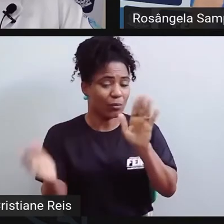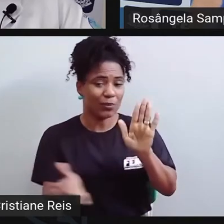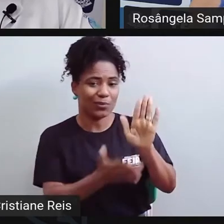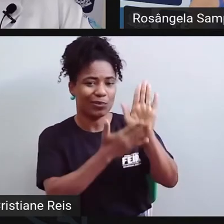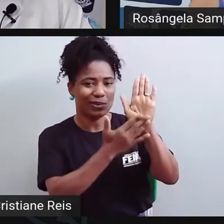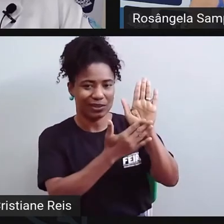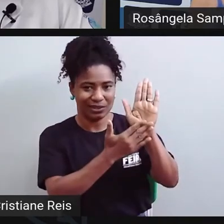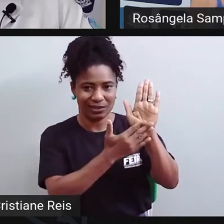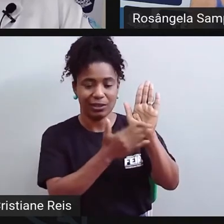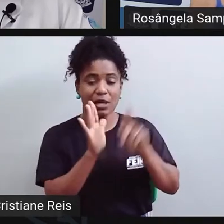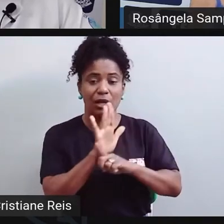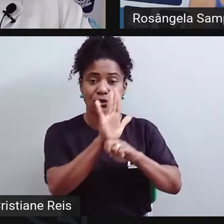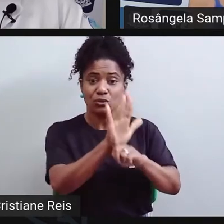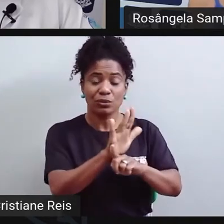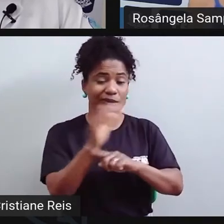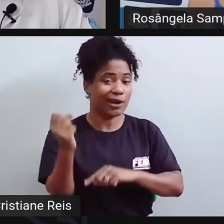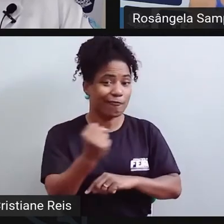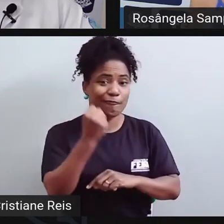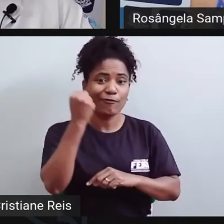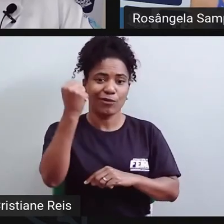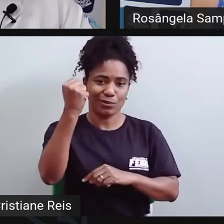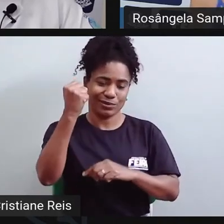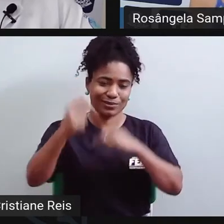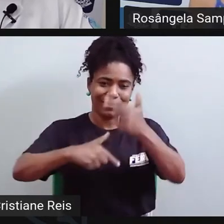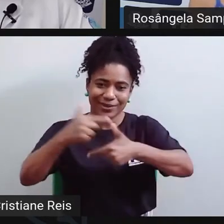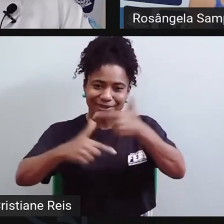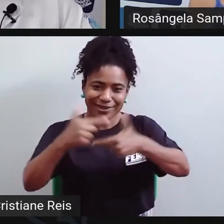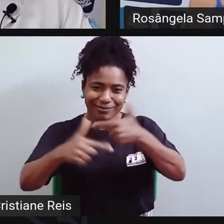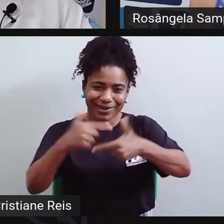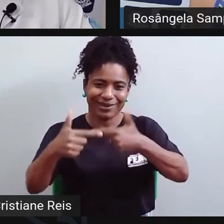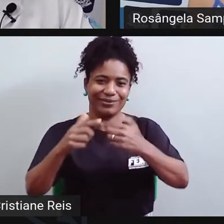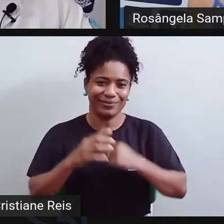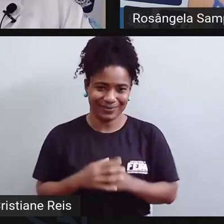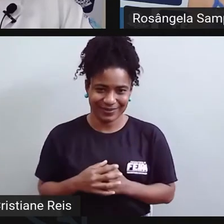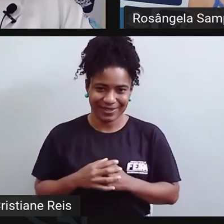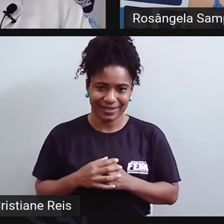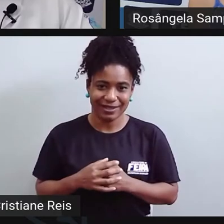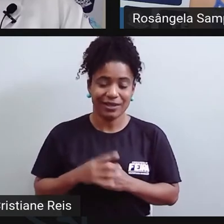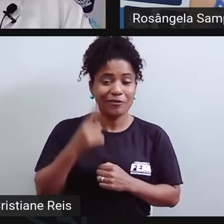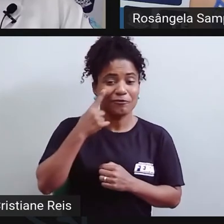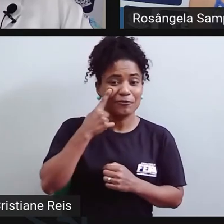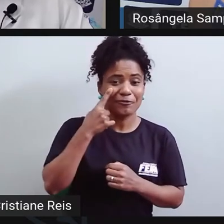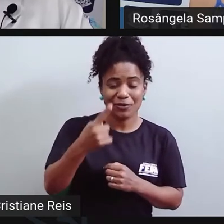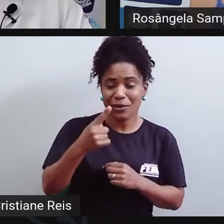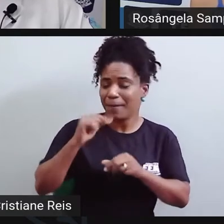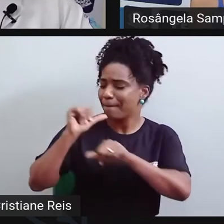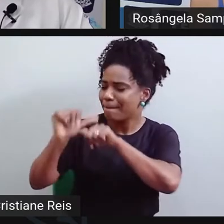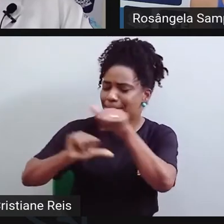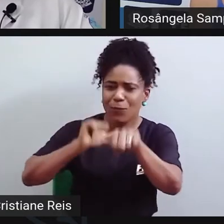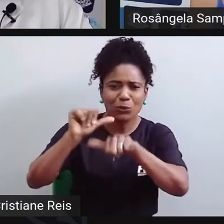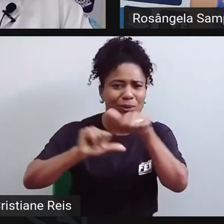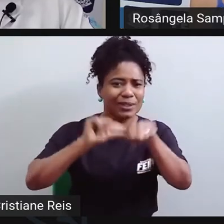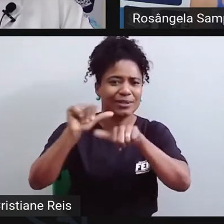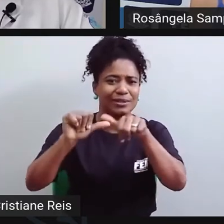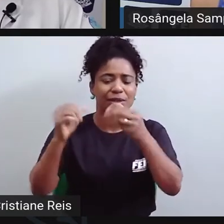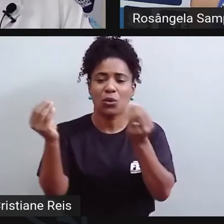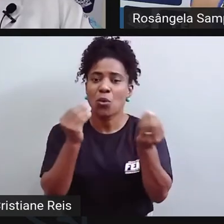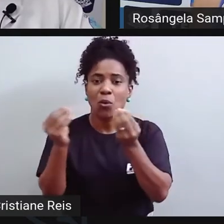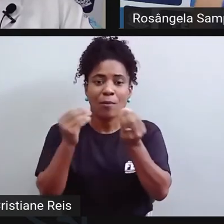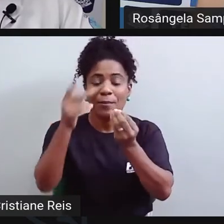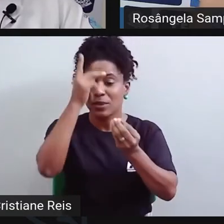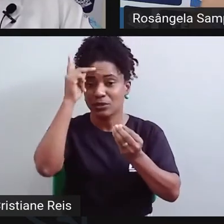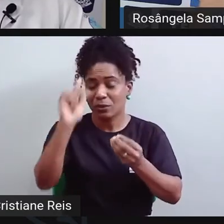força para esse trabalho, para que exista essa mudança, essa forma de ver a saúde mental.